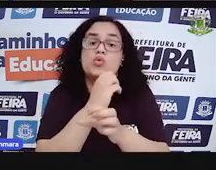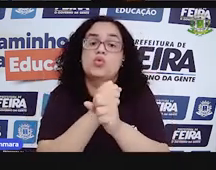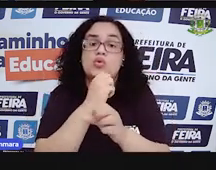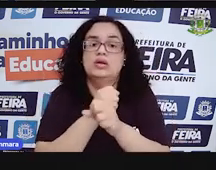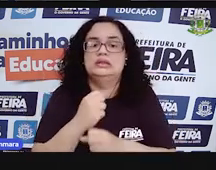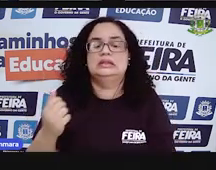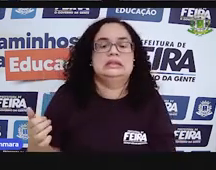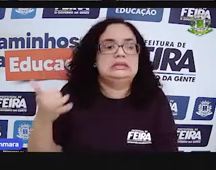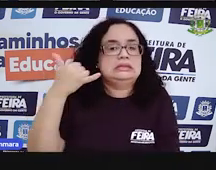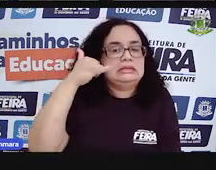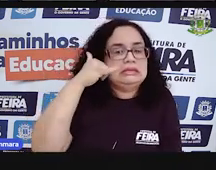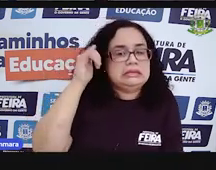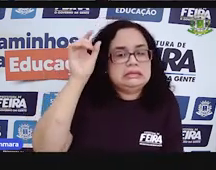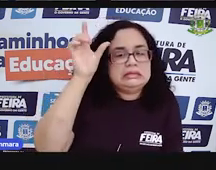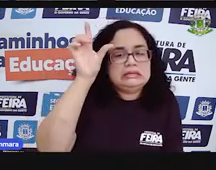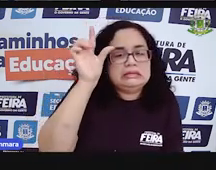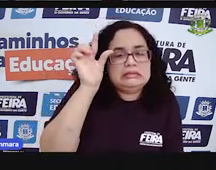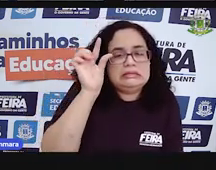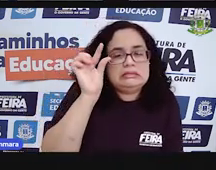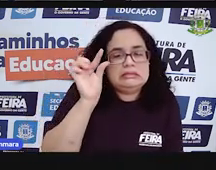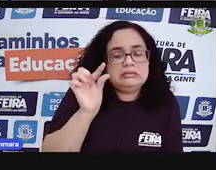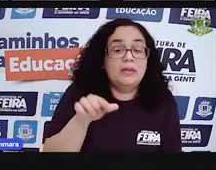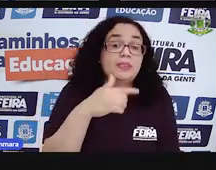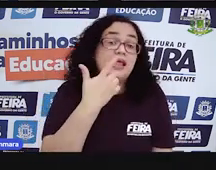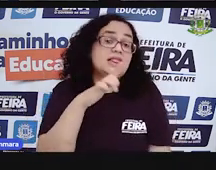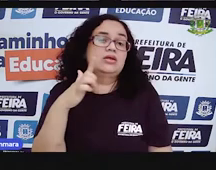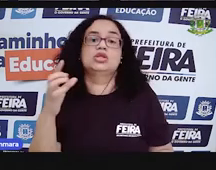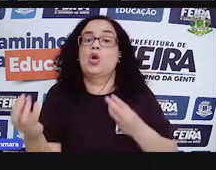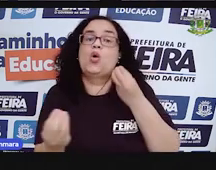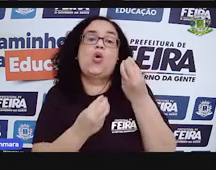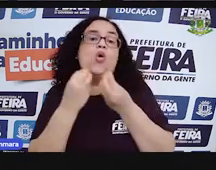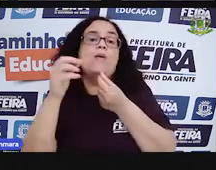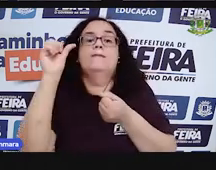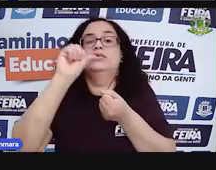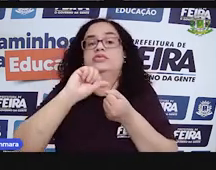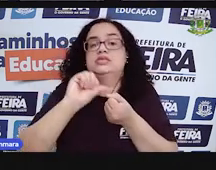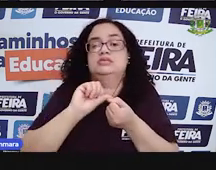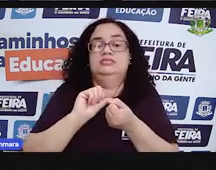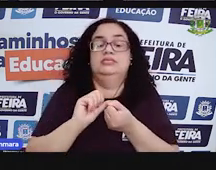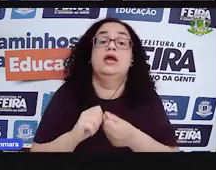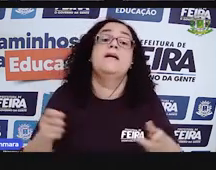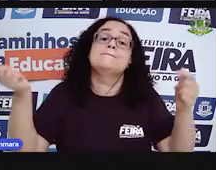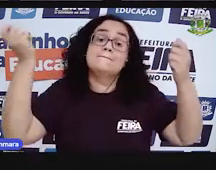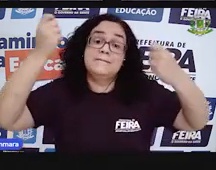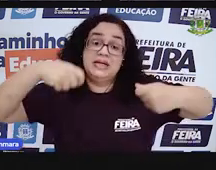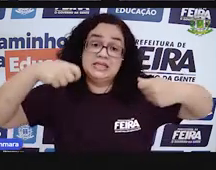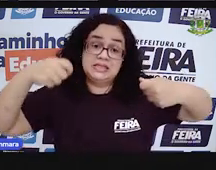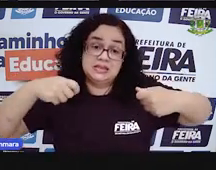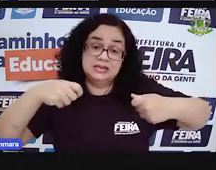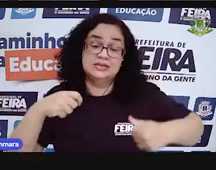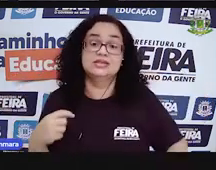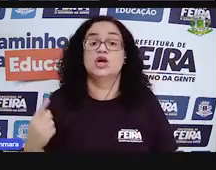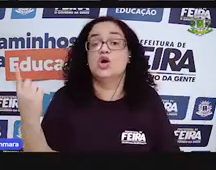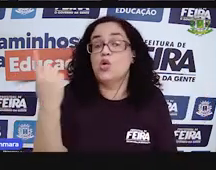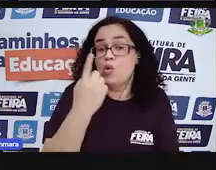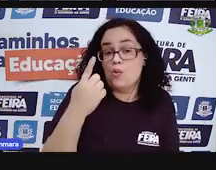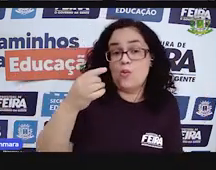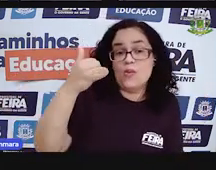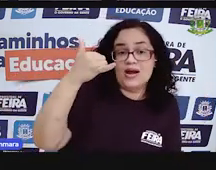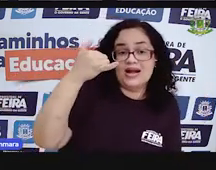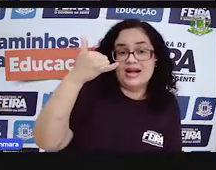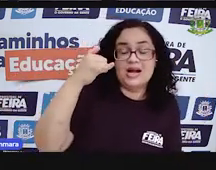bateria do meu celular descarregou, eu não tenho como fazer, professor. Bom, você precisa agora só de uma caneta,